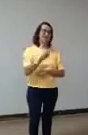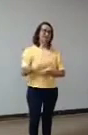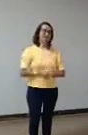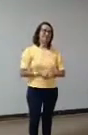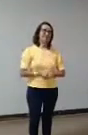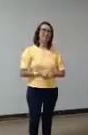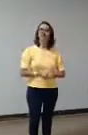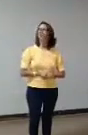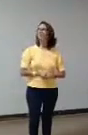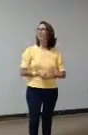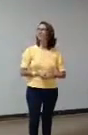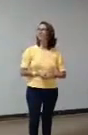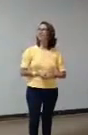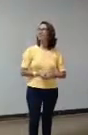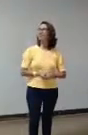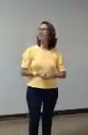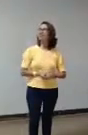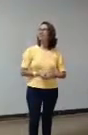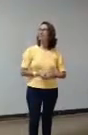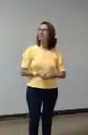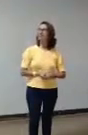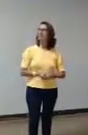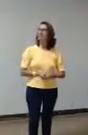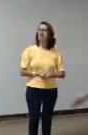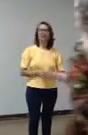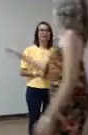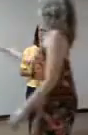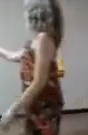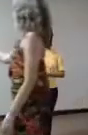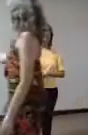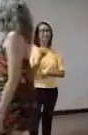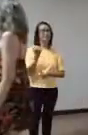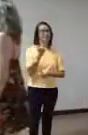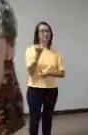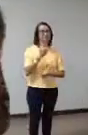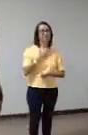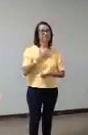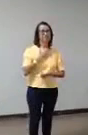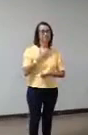porque é muito importante para mim esses dois. Por favor.